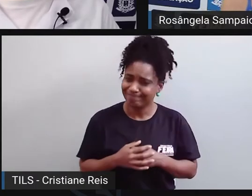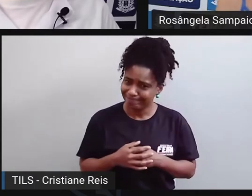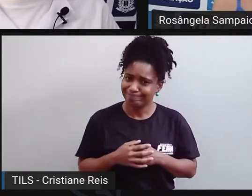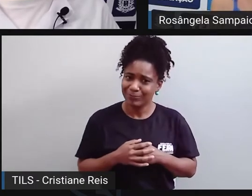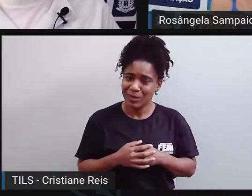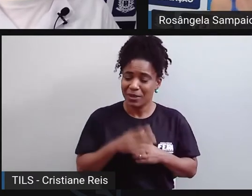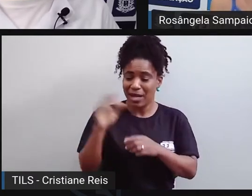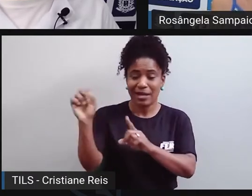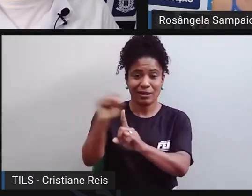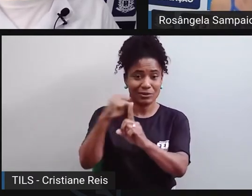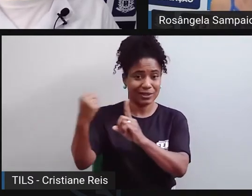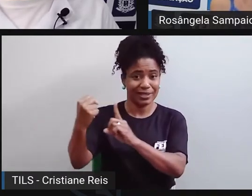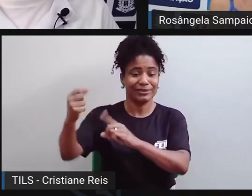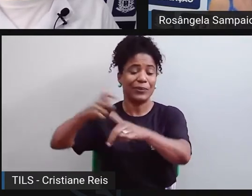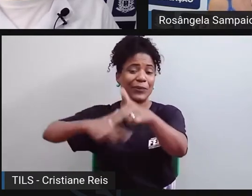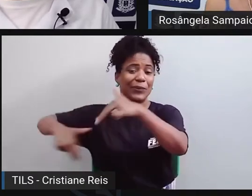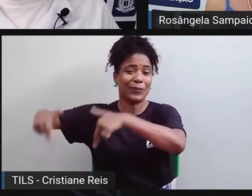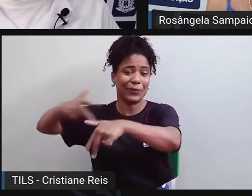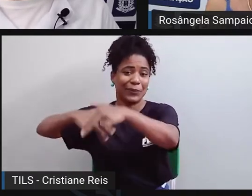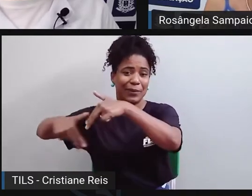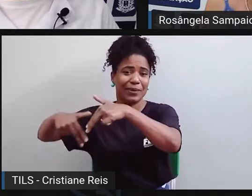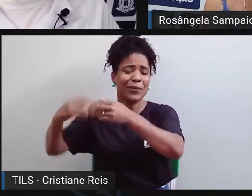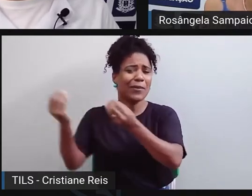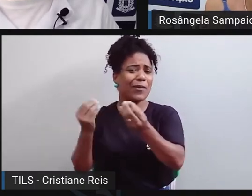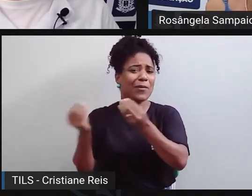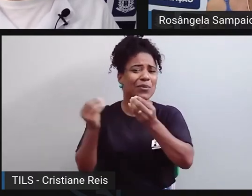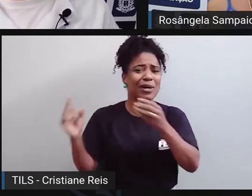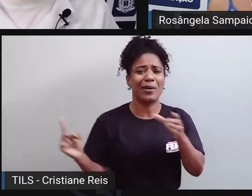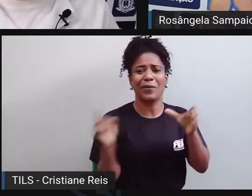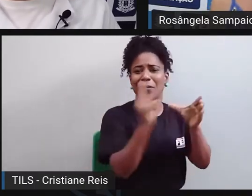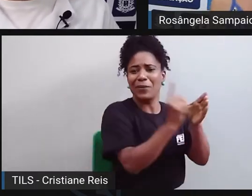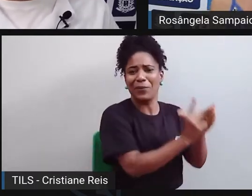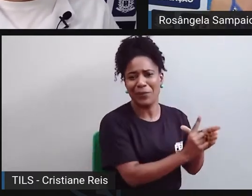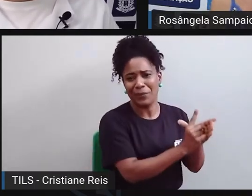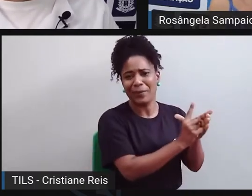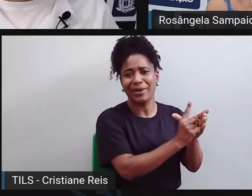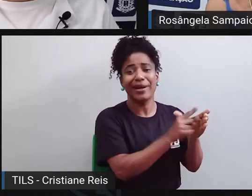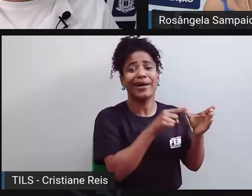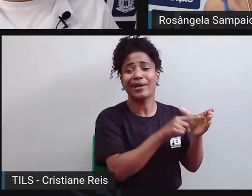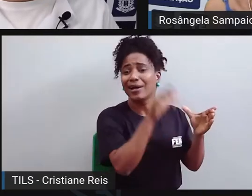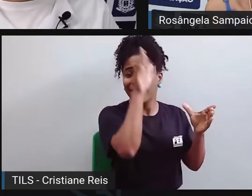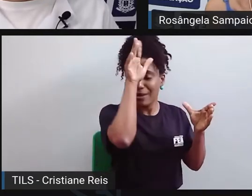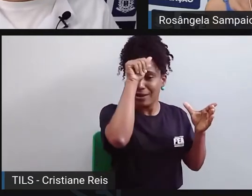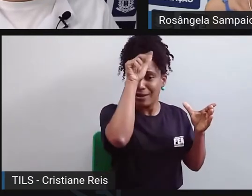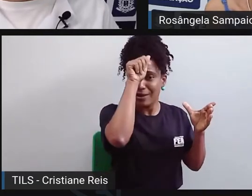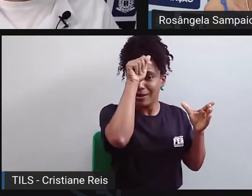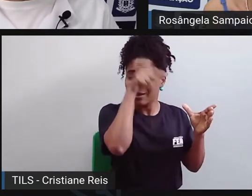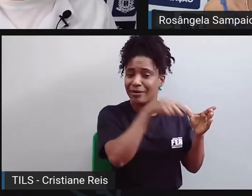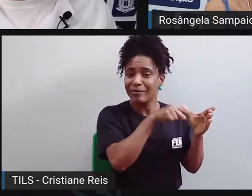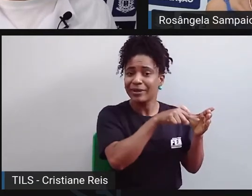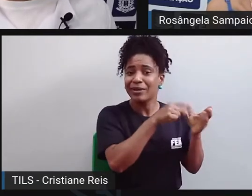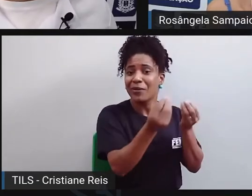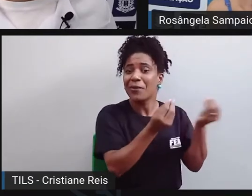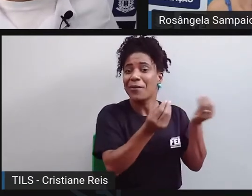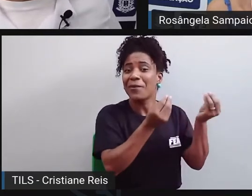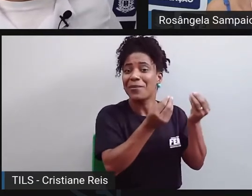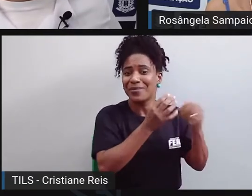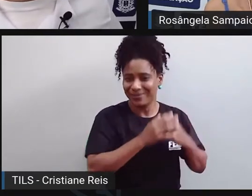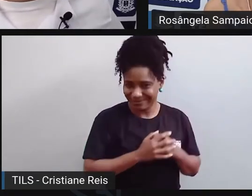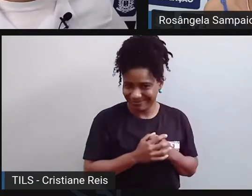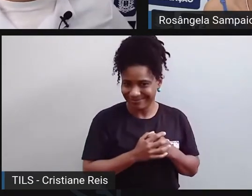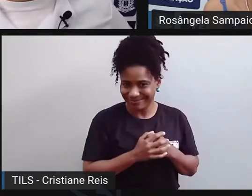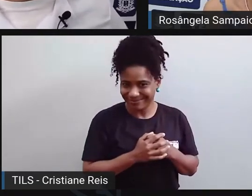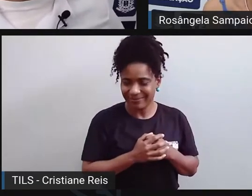satisfatoriamente no social. Como é ela vai aprender isso? Então, eu acho que isso era uma das coisas que dá